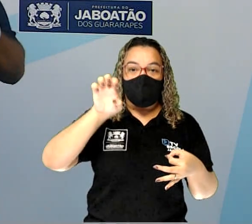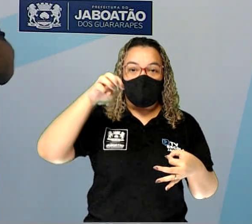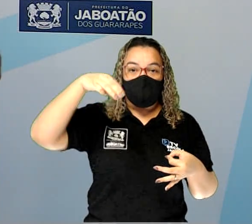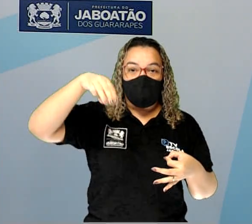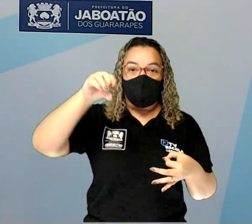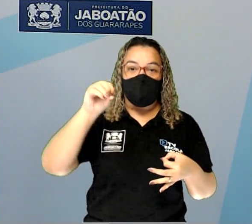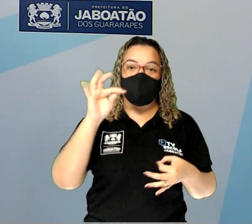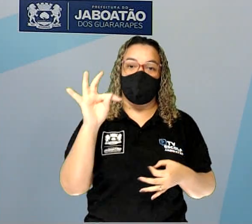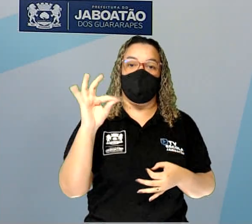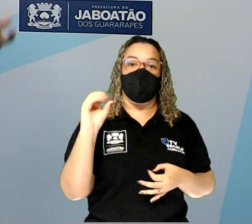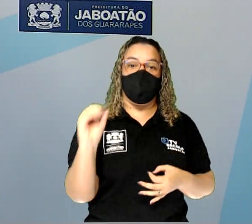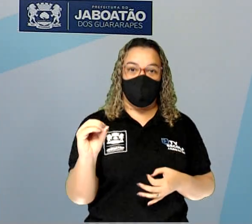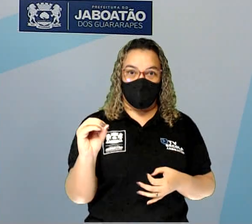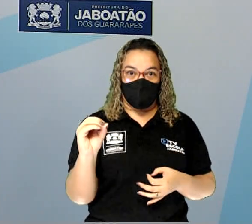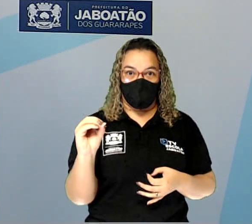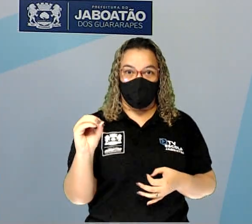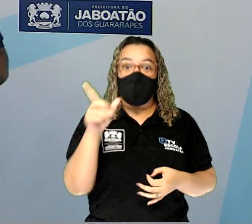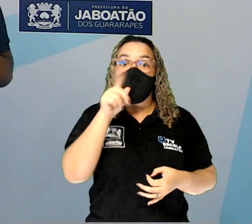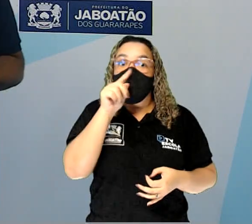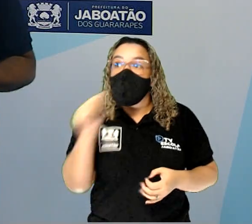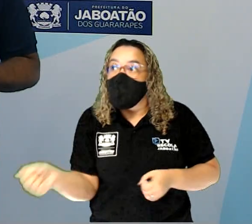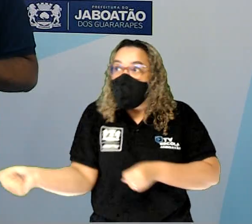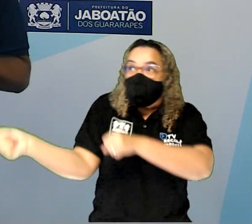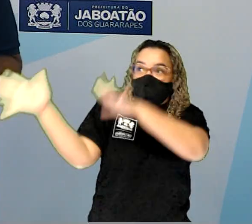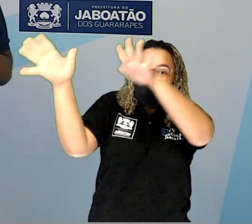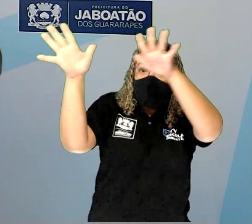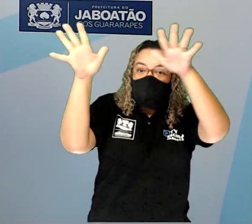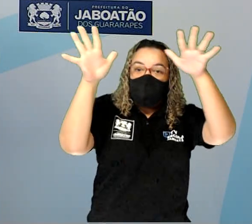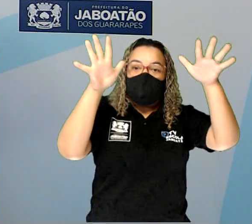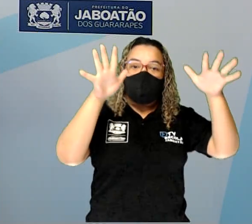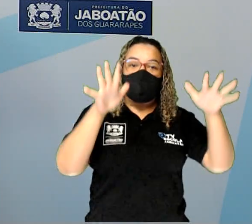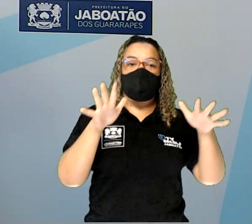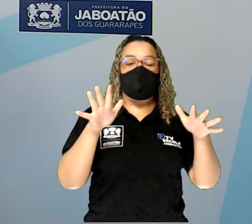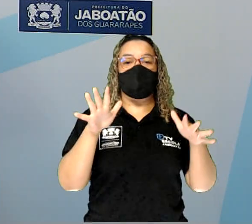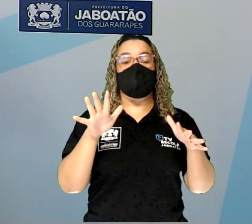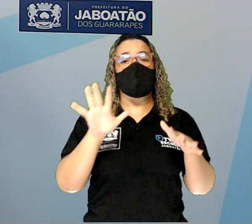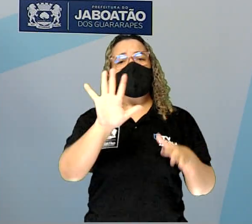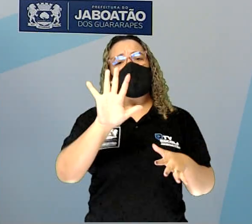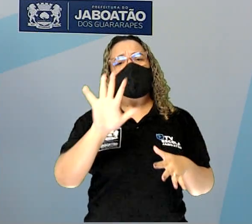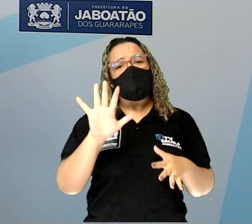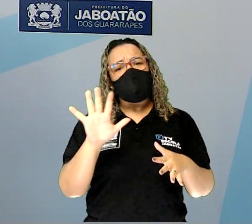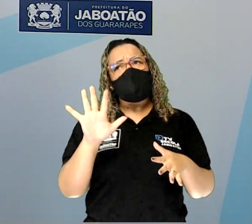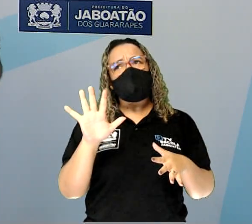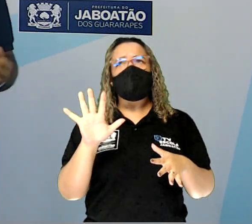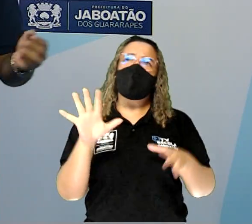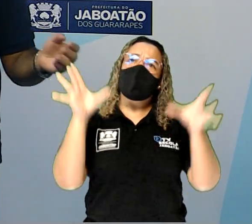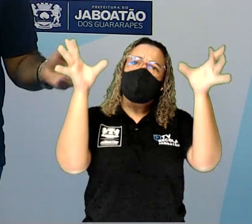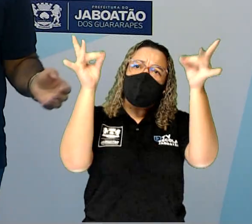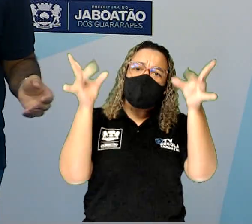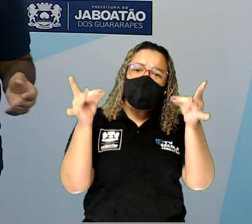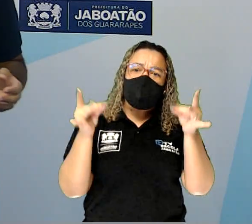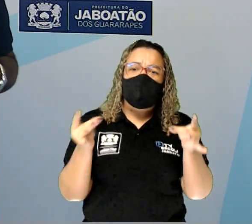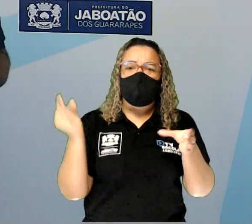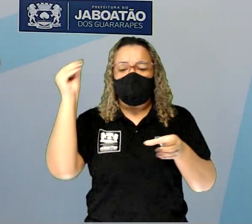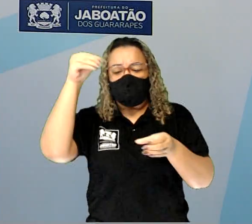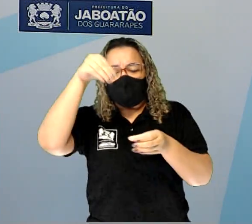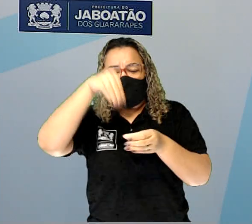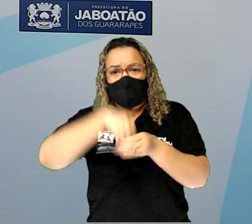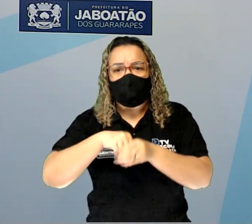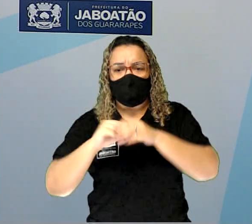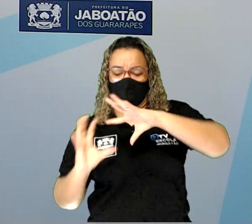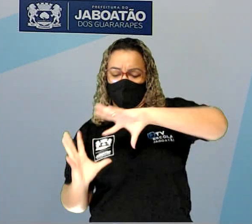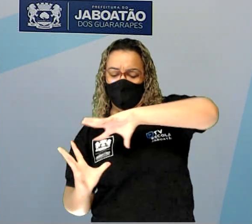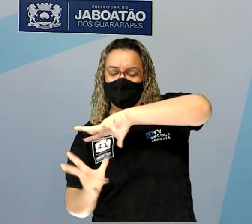grande onda. E aí, quais são esses agentes internos ou